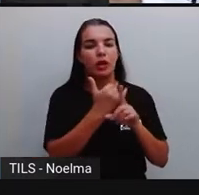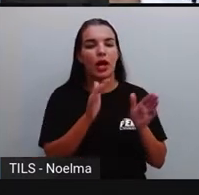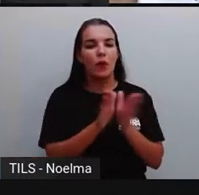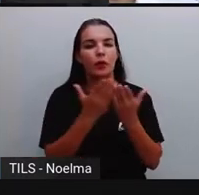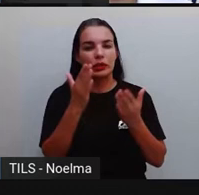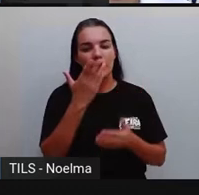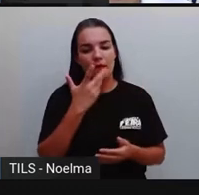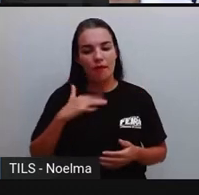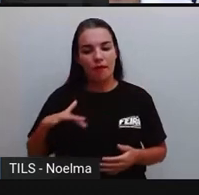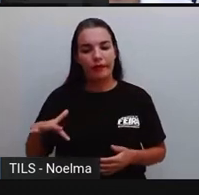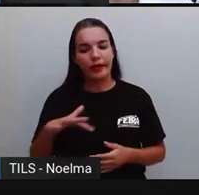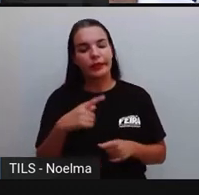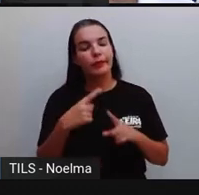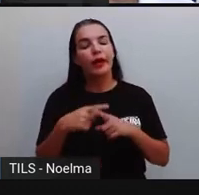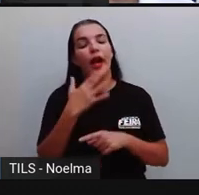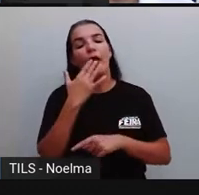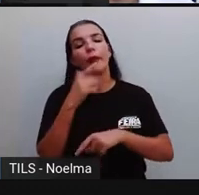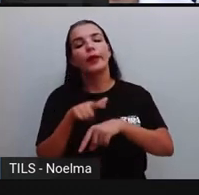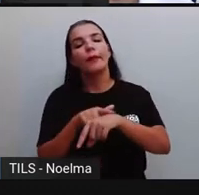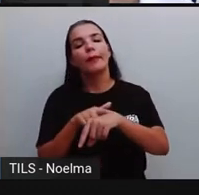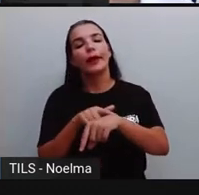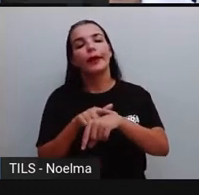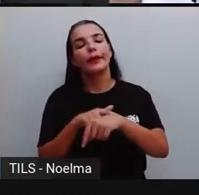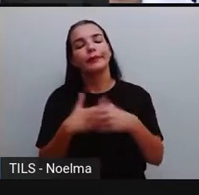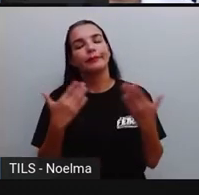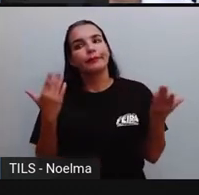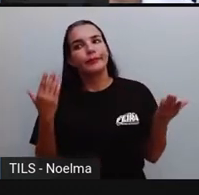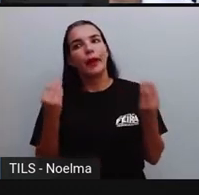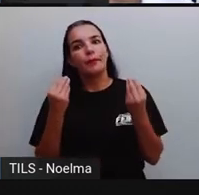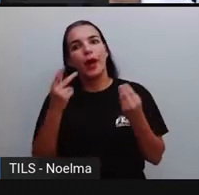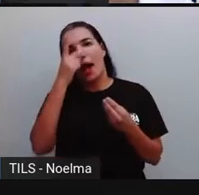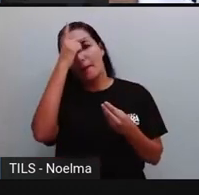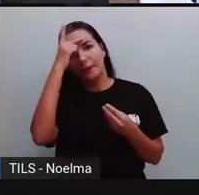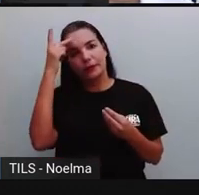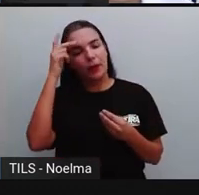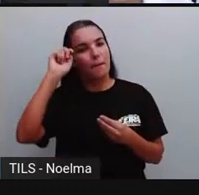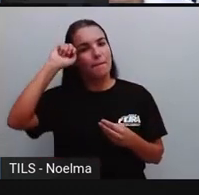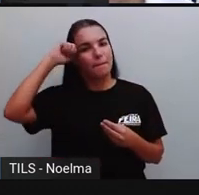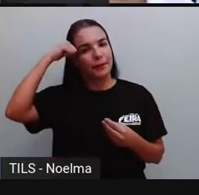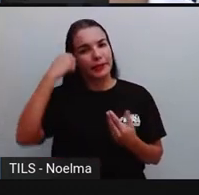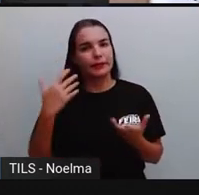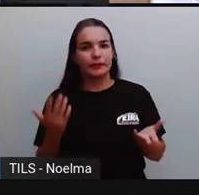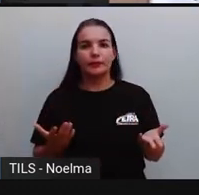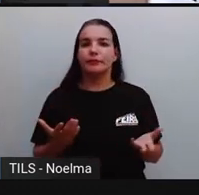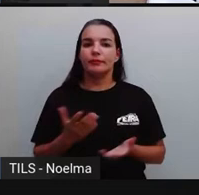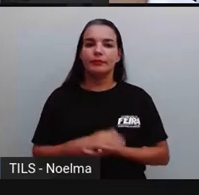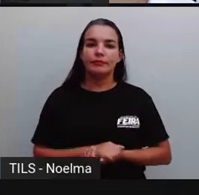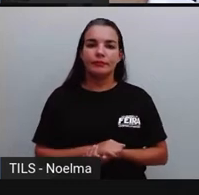criança por causa da cor da pele, né? Por ser uma mulher preta, na época, uma criança, né?